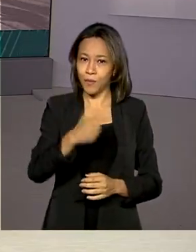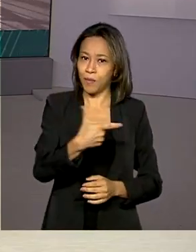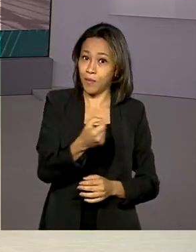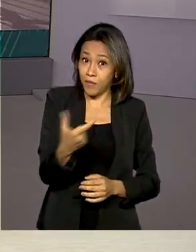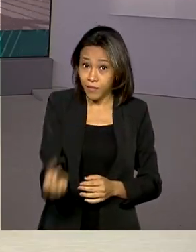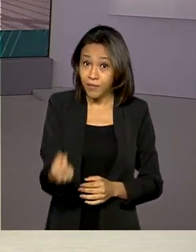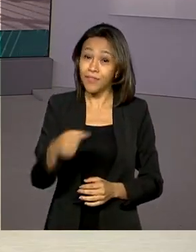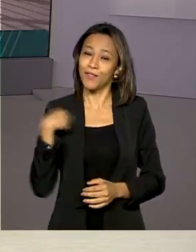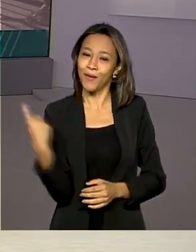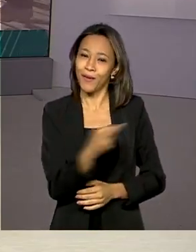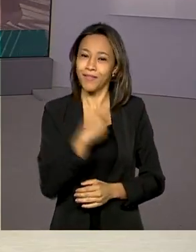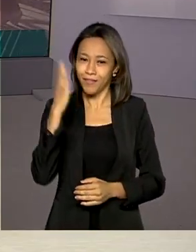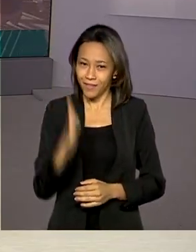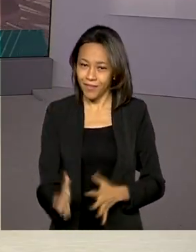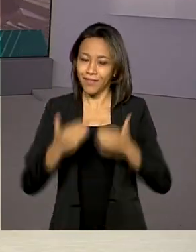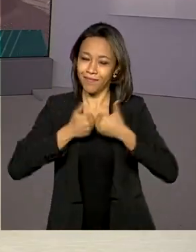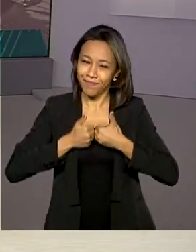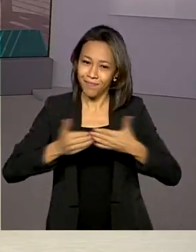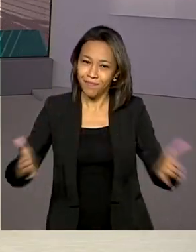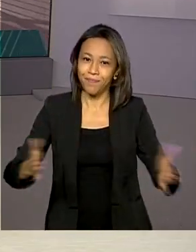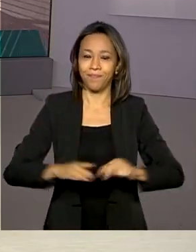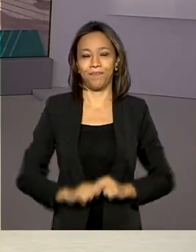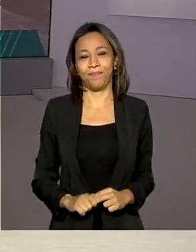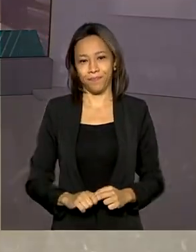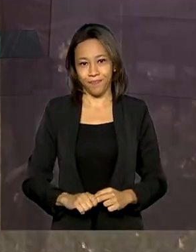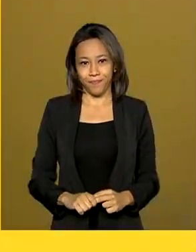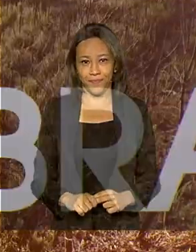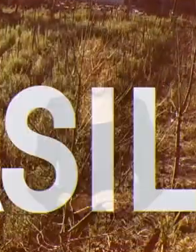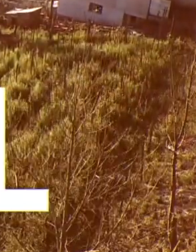de 2020. O Brasil em Dia já está no ar.